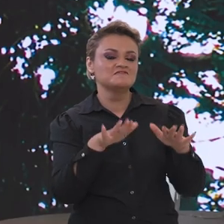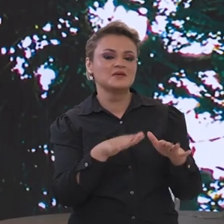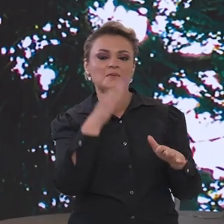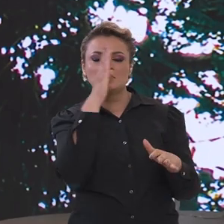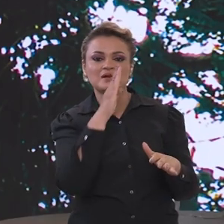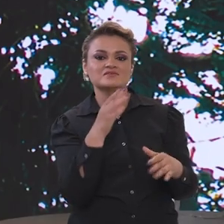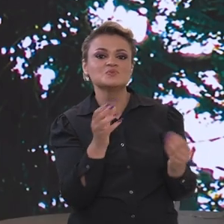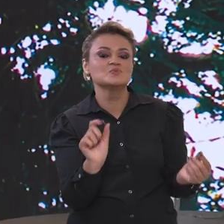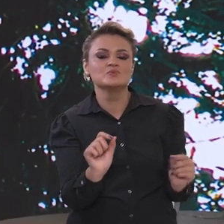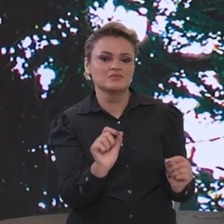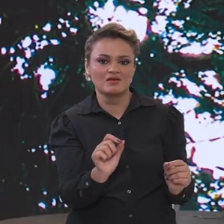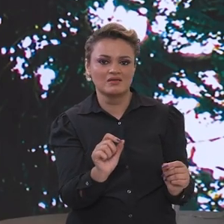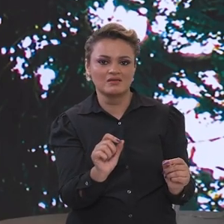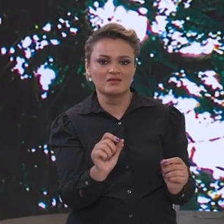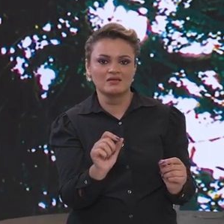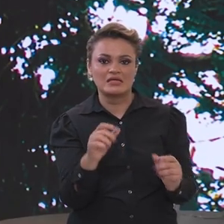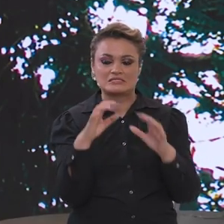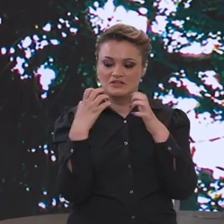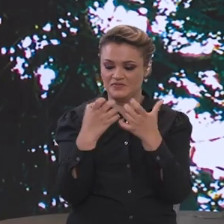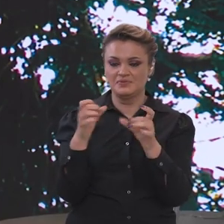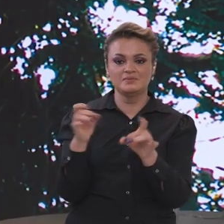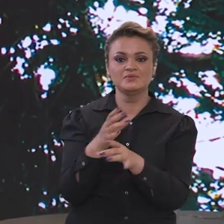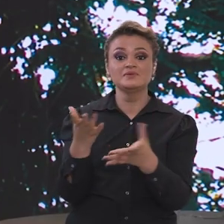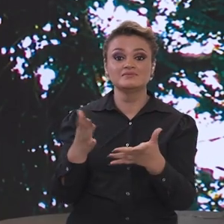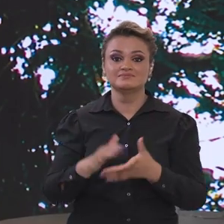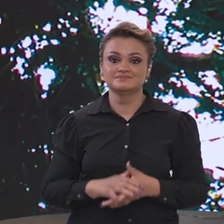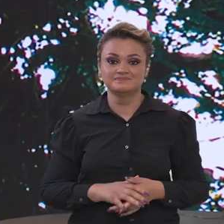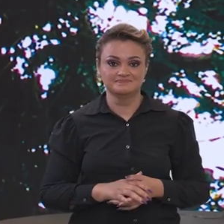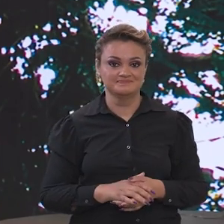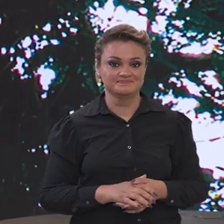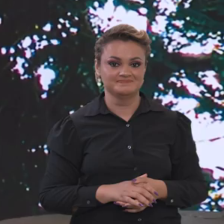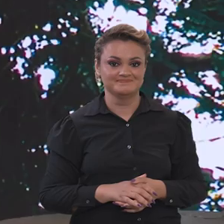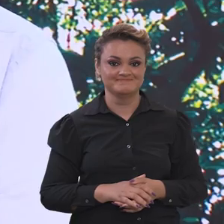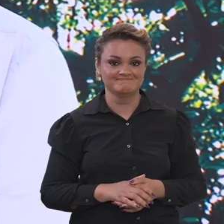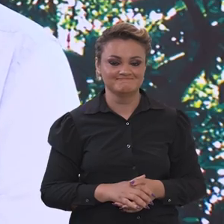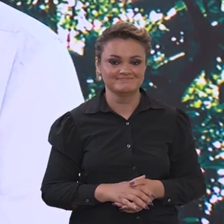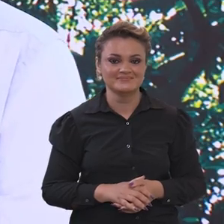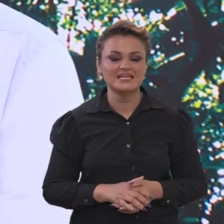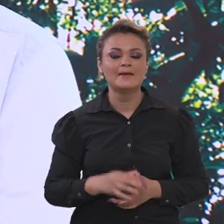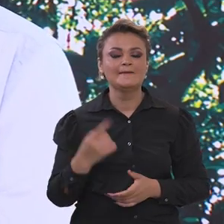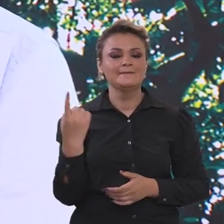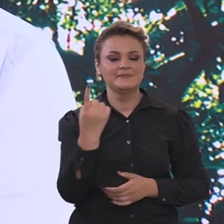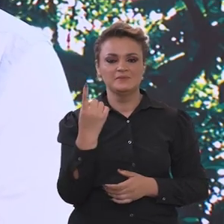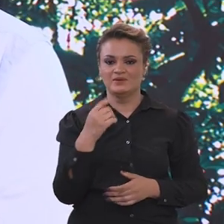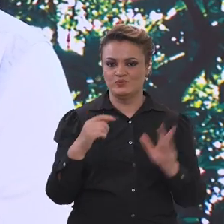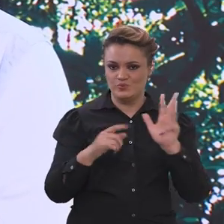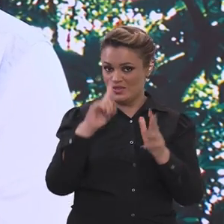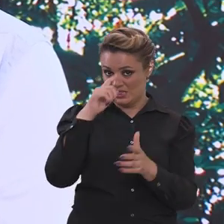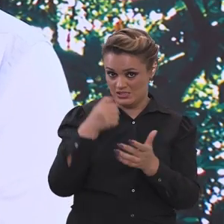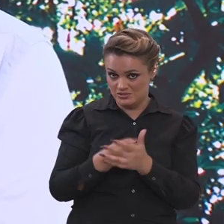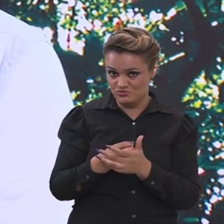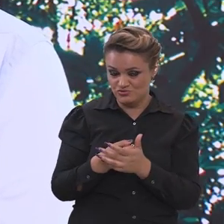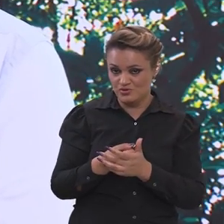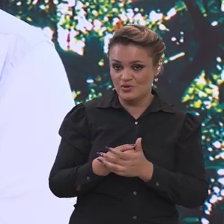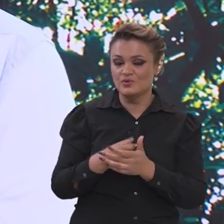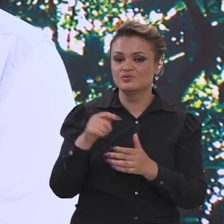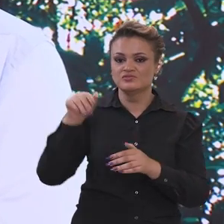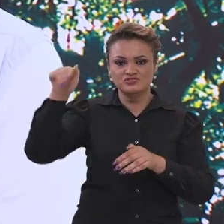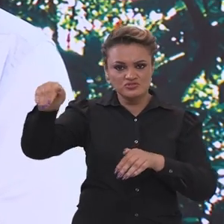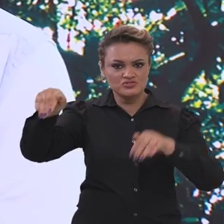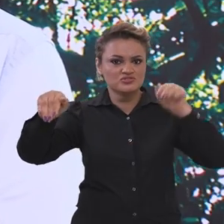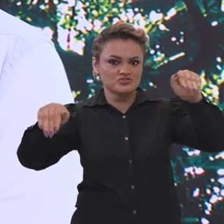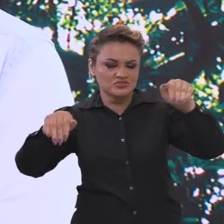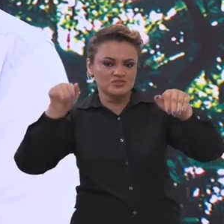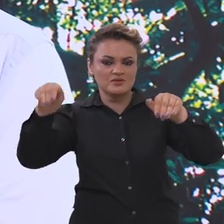legado para o Brasil depois desse evento tão marcante? Primeiro, a decisão do presidente Lula de